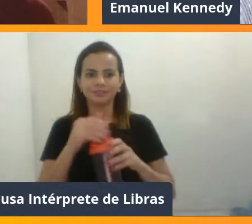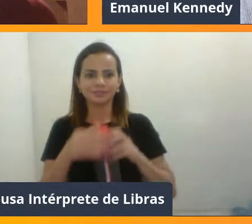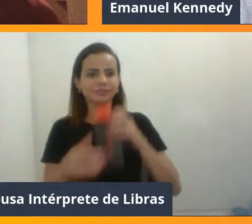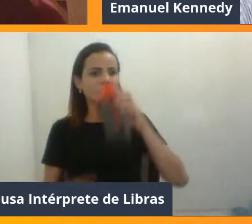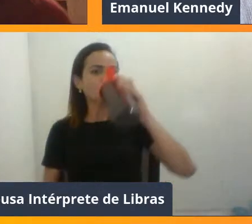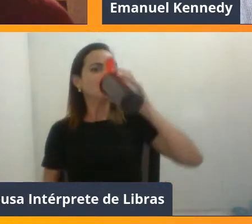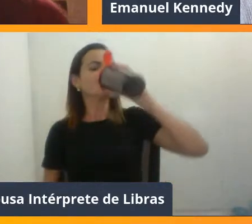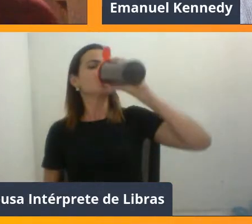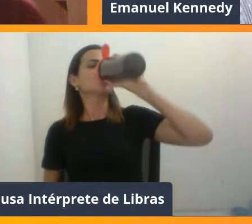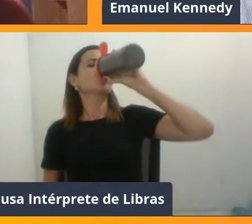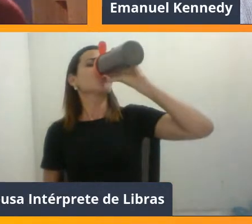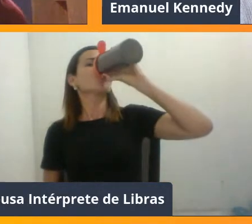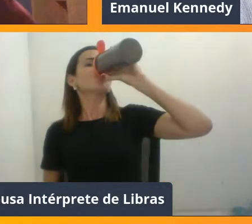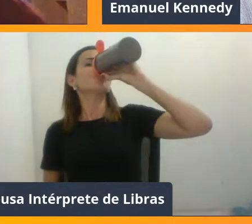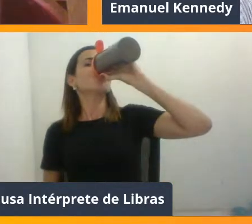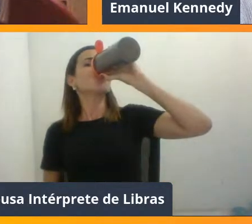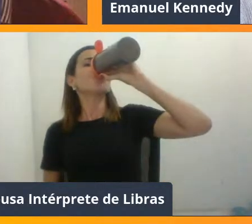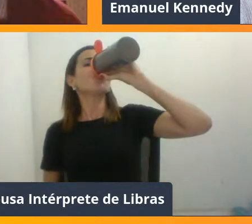Abrir de novo.